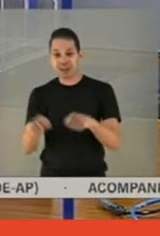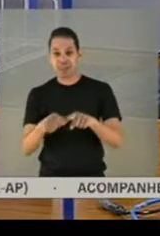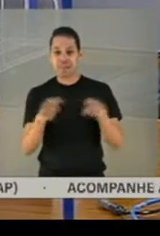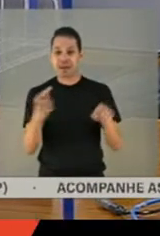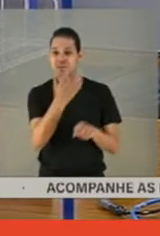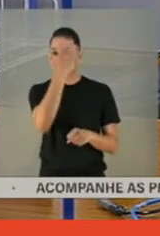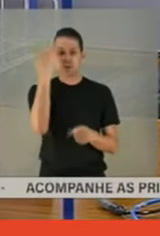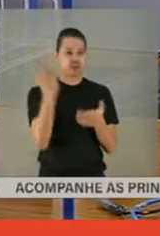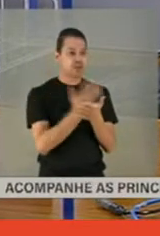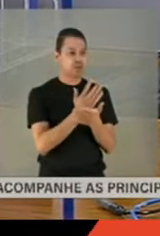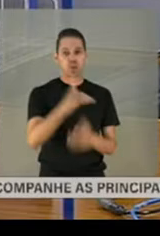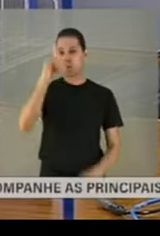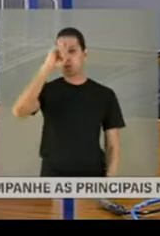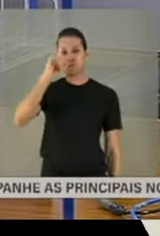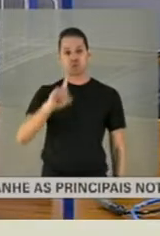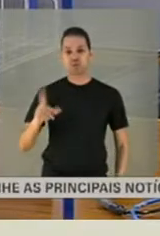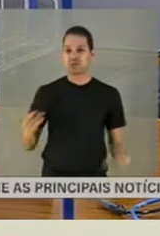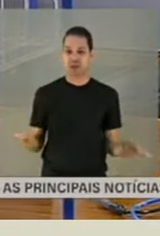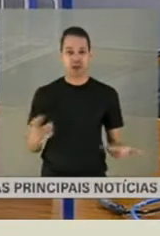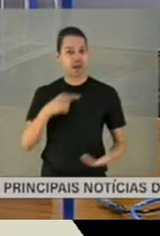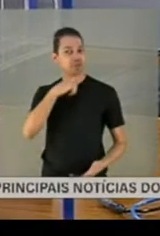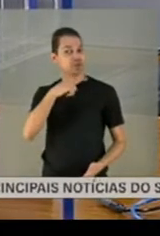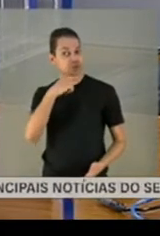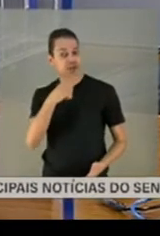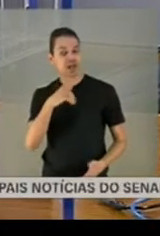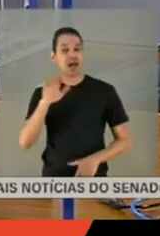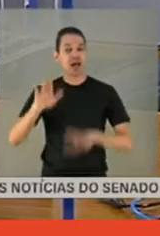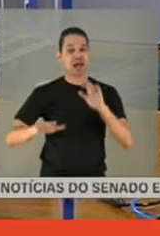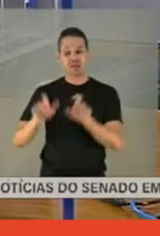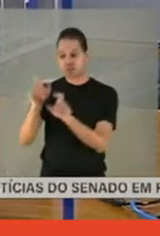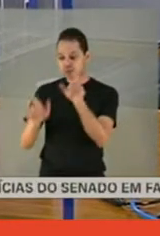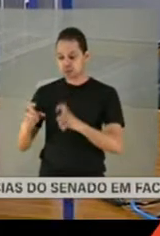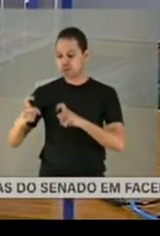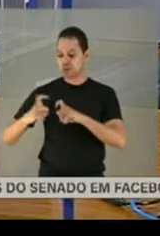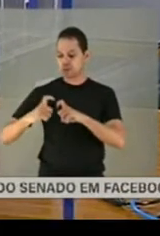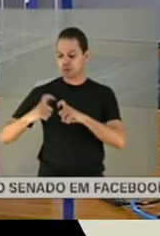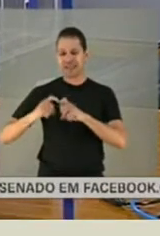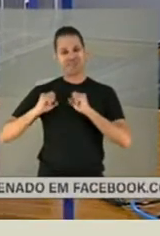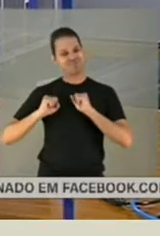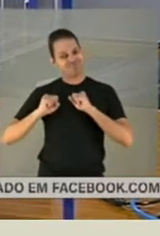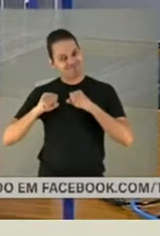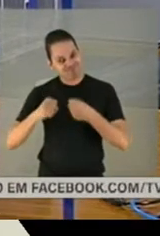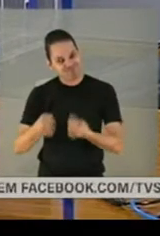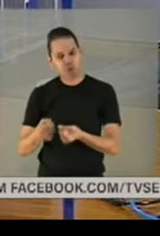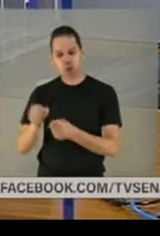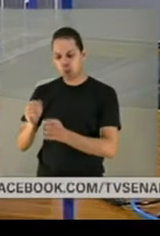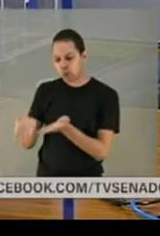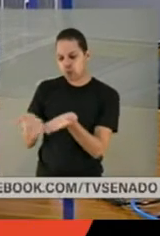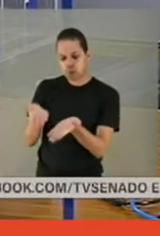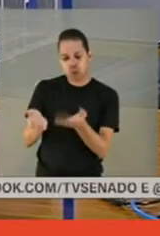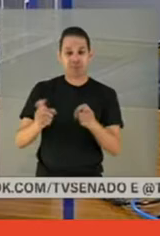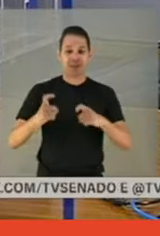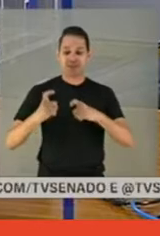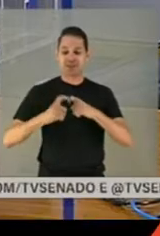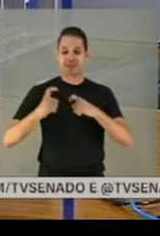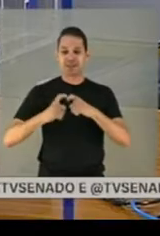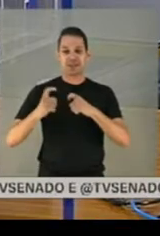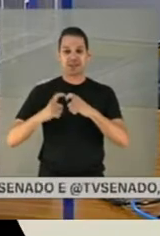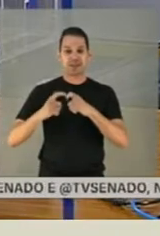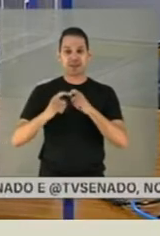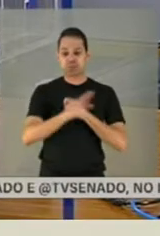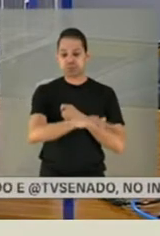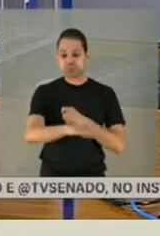encaminhar essas crianças. Muitas vezes, os médicos lá, eles fazem, realmente, tudo o que podem. Mas são médicos que atendem 20, 30